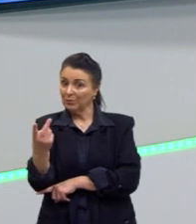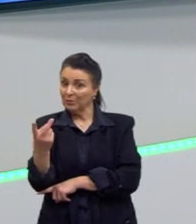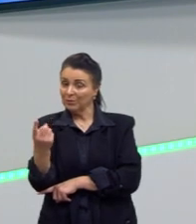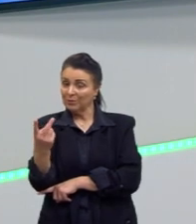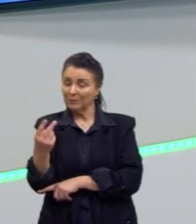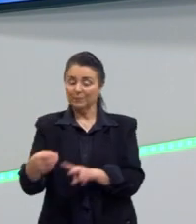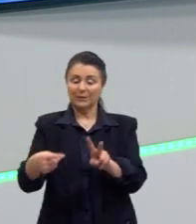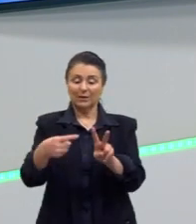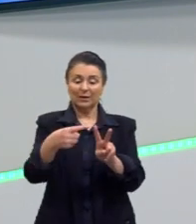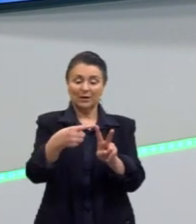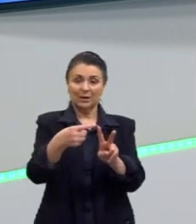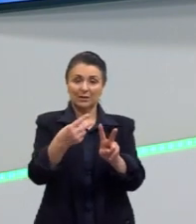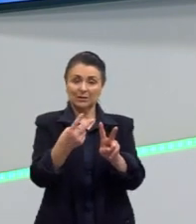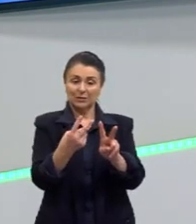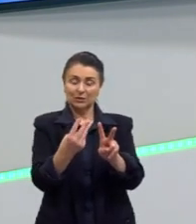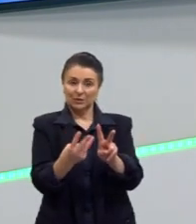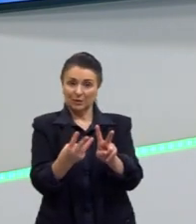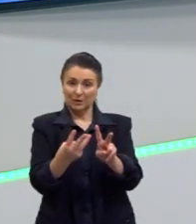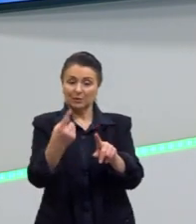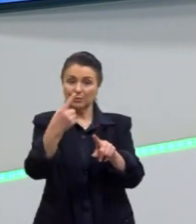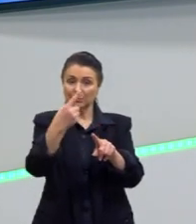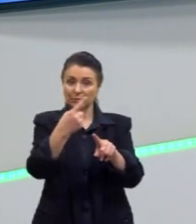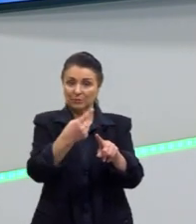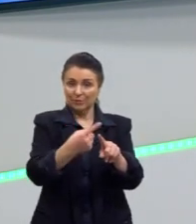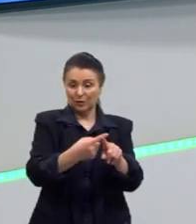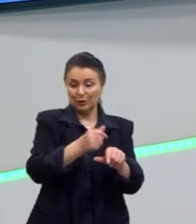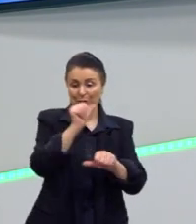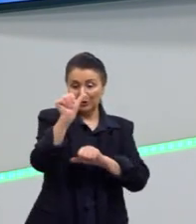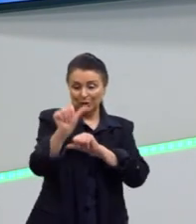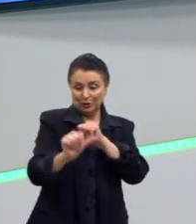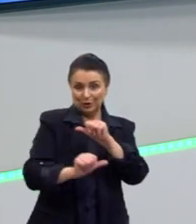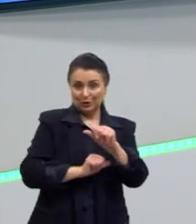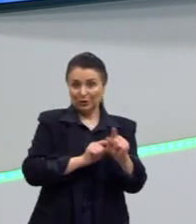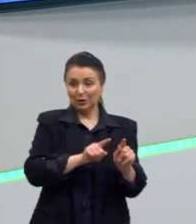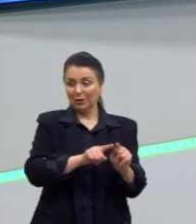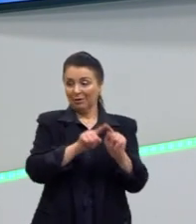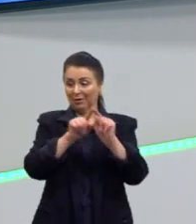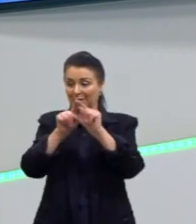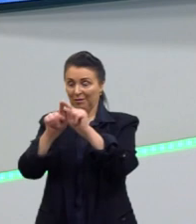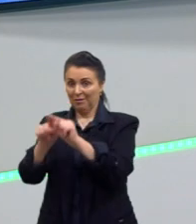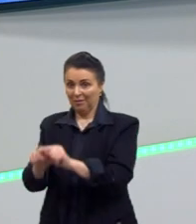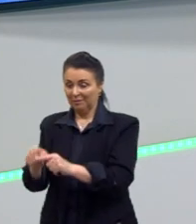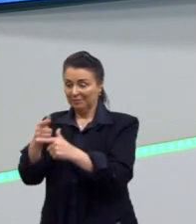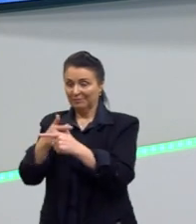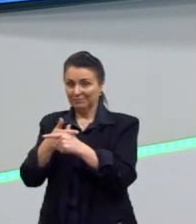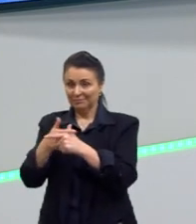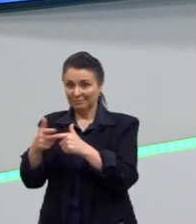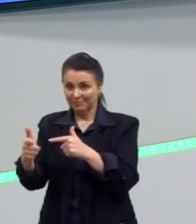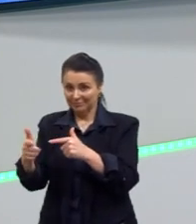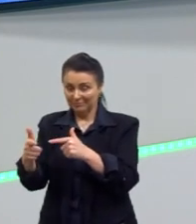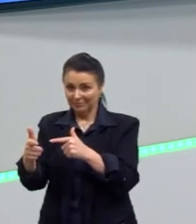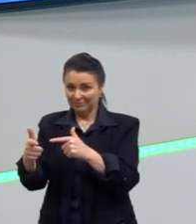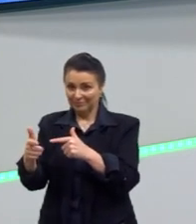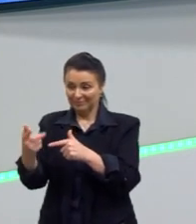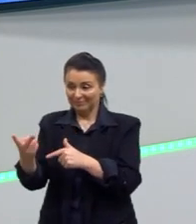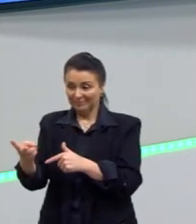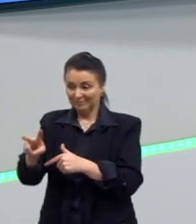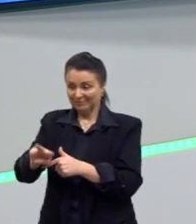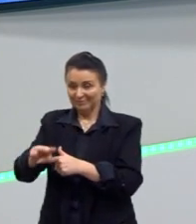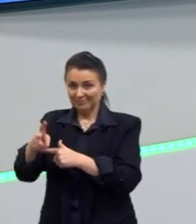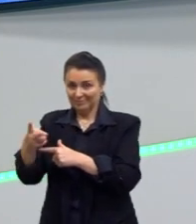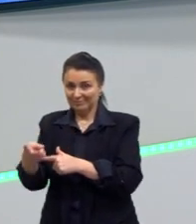raiz de 3 que estava multiplicando, nós vamos levar lá para o outro lado da igualdade, utilizando a divisão, que é a operação inversa.